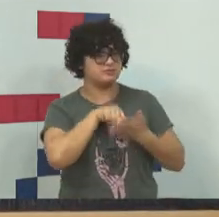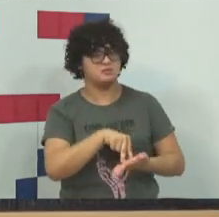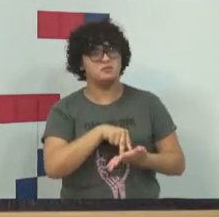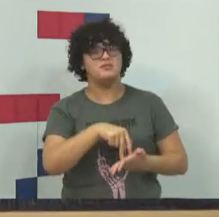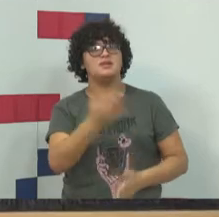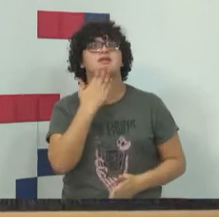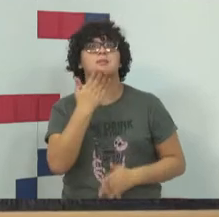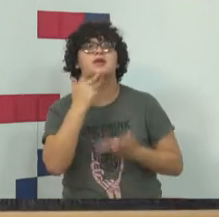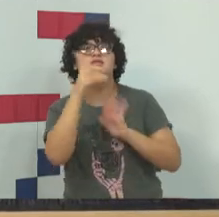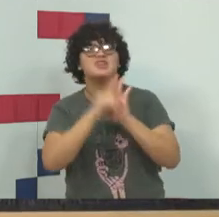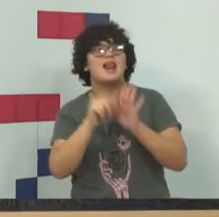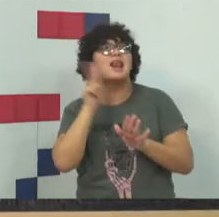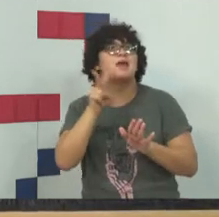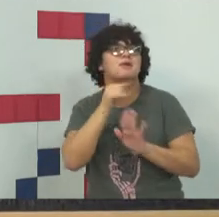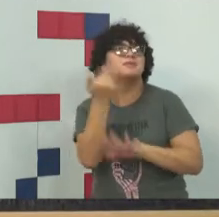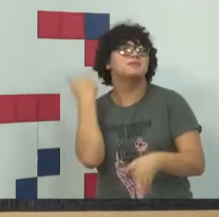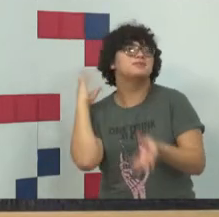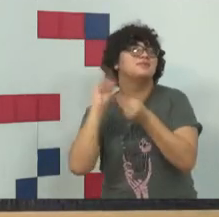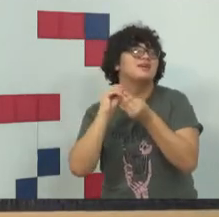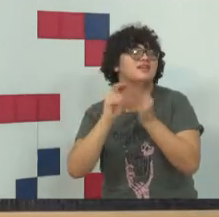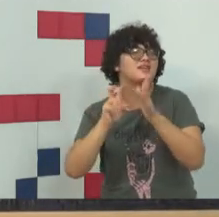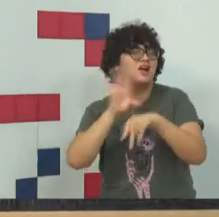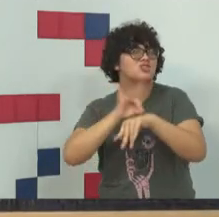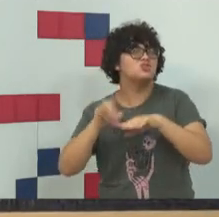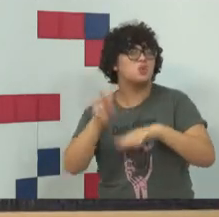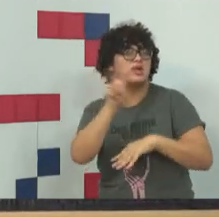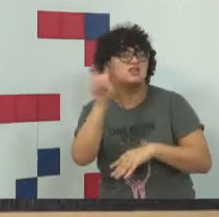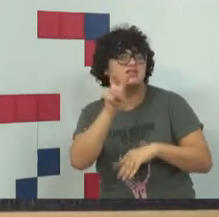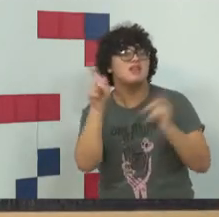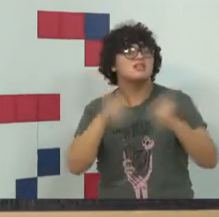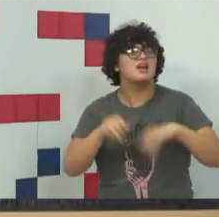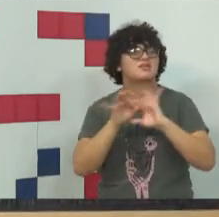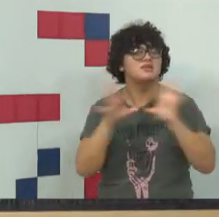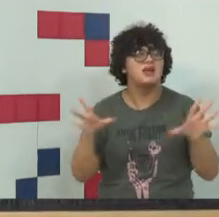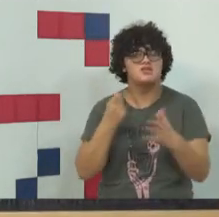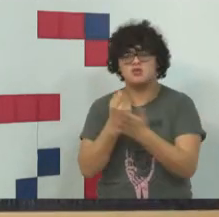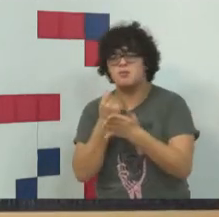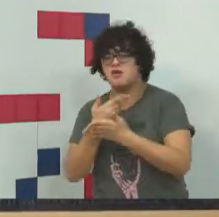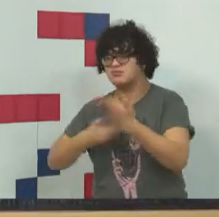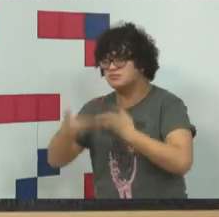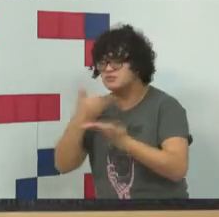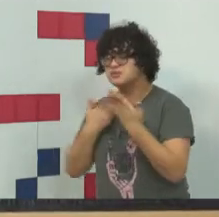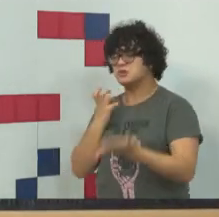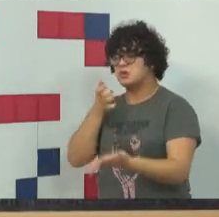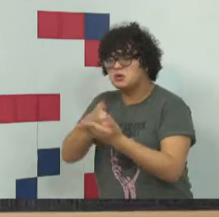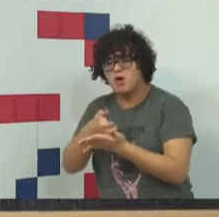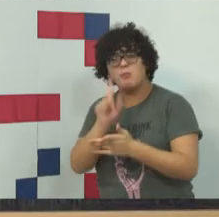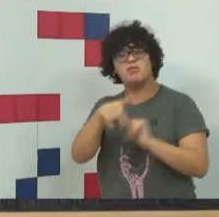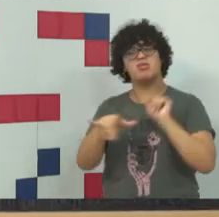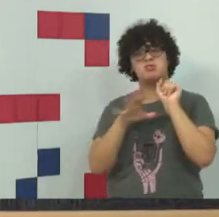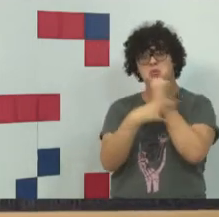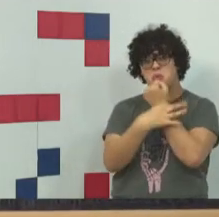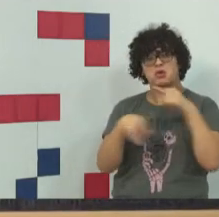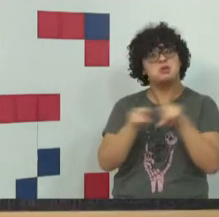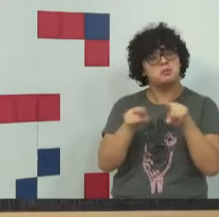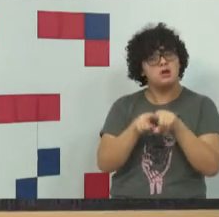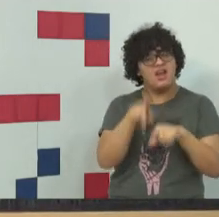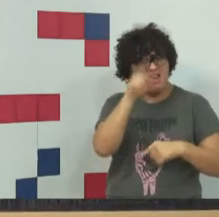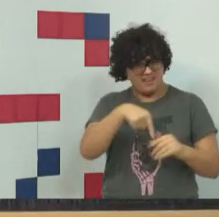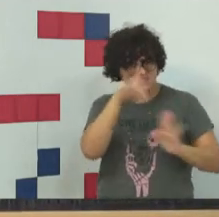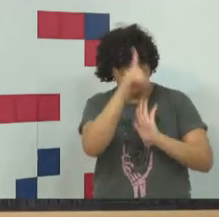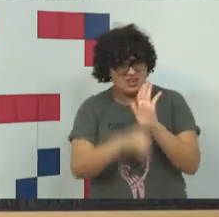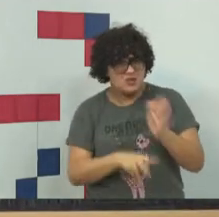Aqueles direitos que eu falei do artigo 5º, direito à vida, à liberdade, à propriedade, à segurança, eles não são direitos